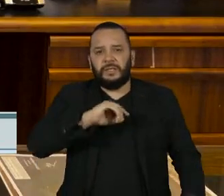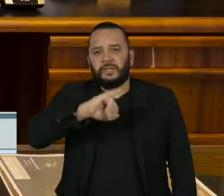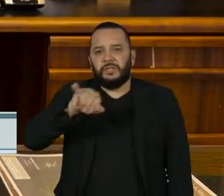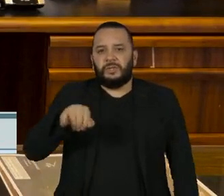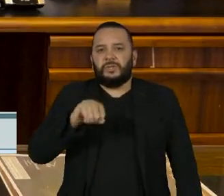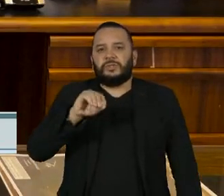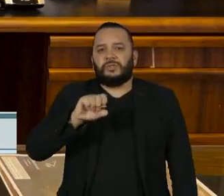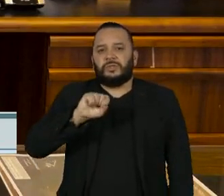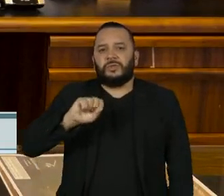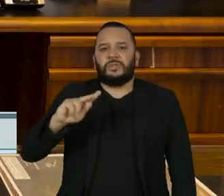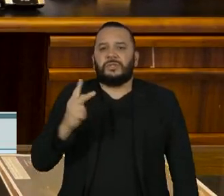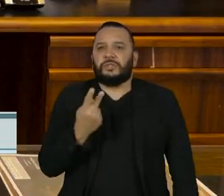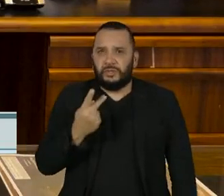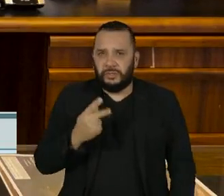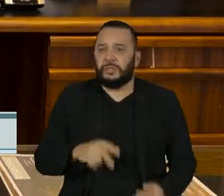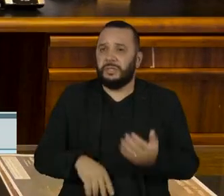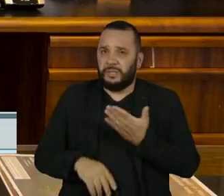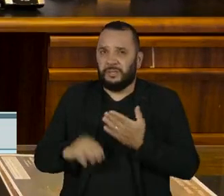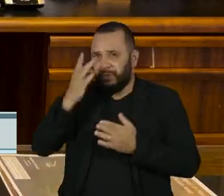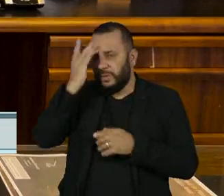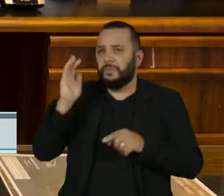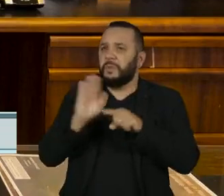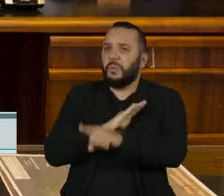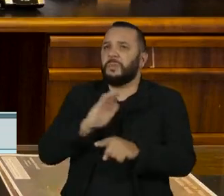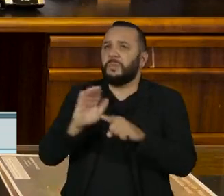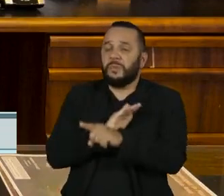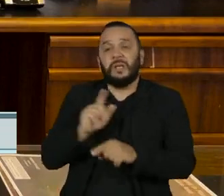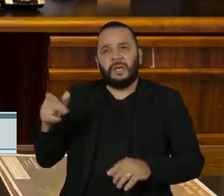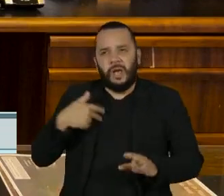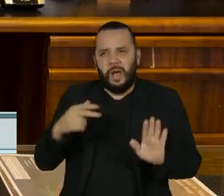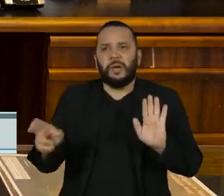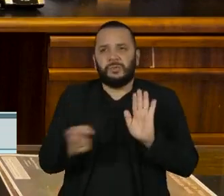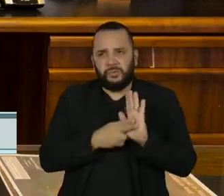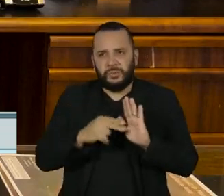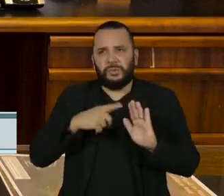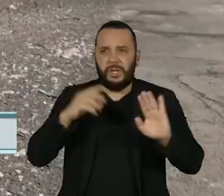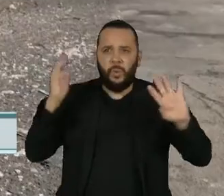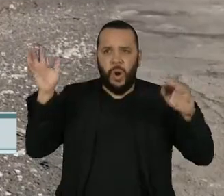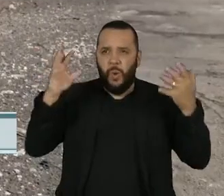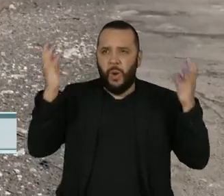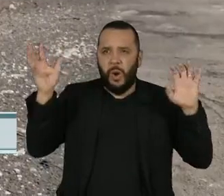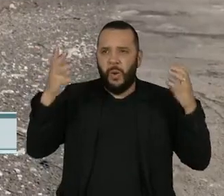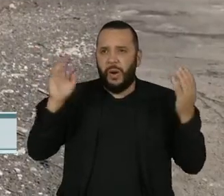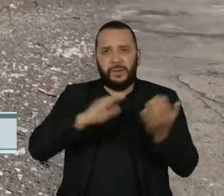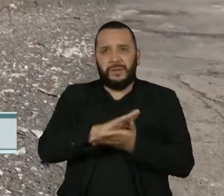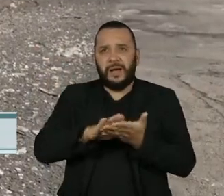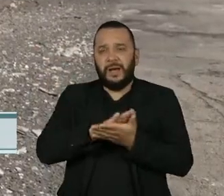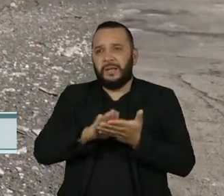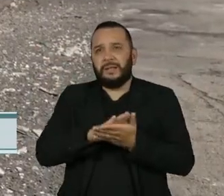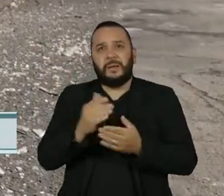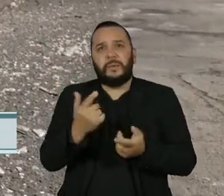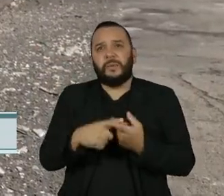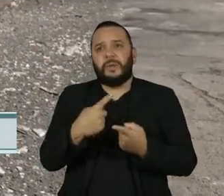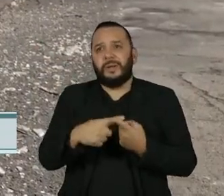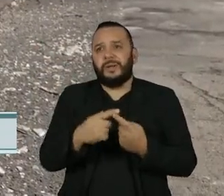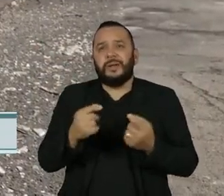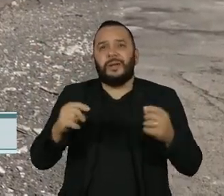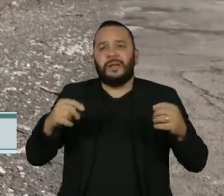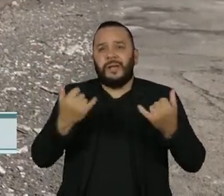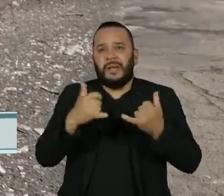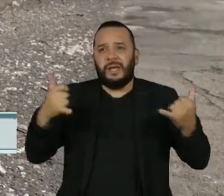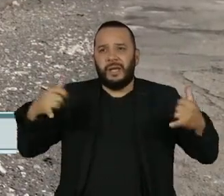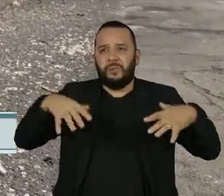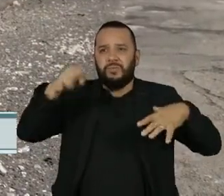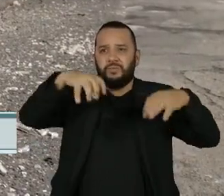Green, tem sido duramente questionado. Ele admitiu que as sirenes não tocaram porque não havia energia. A empresa